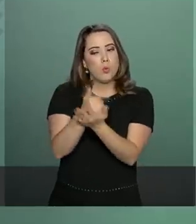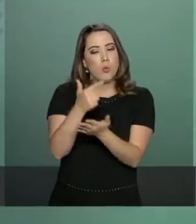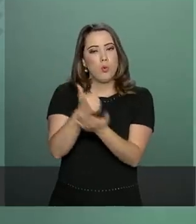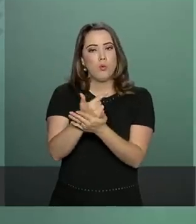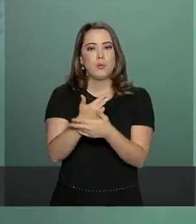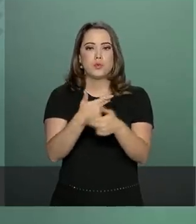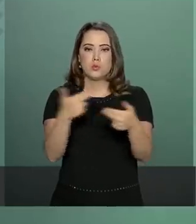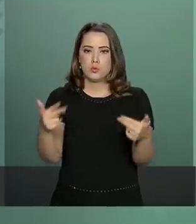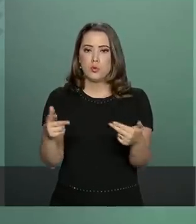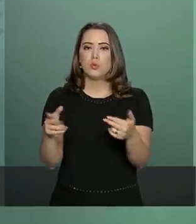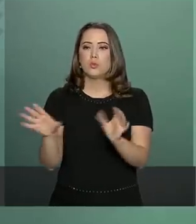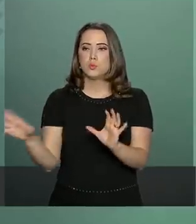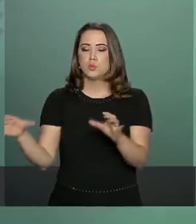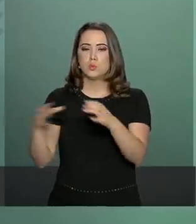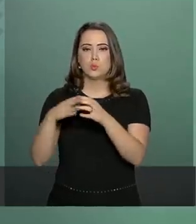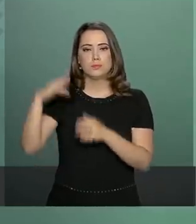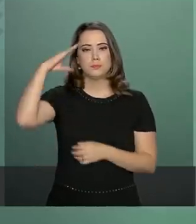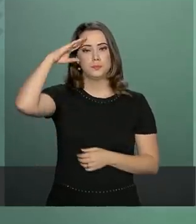Armadas Brasileiras.